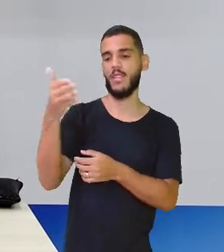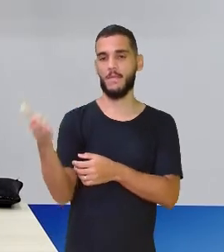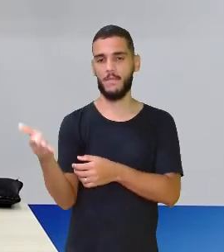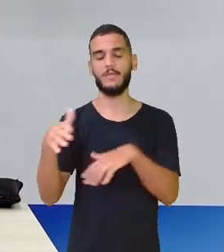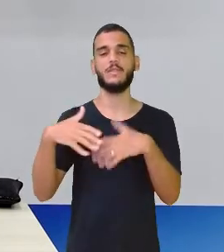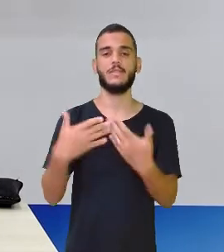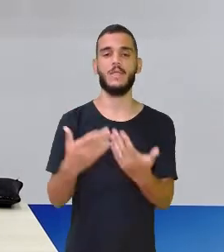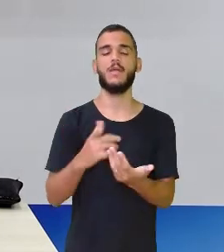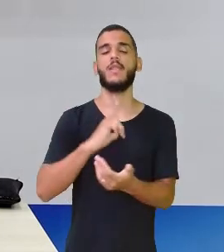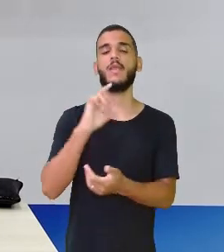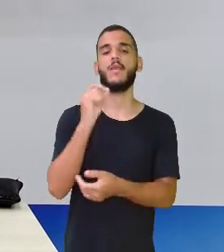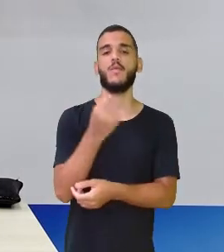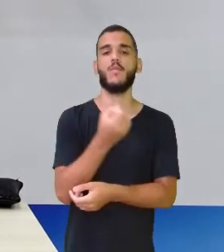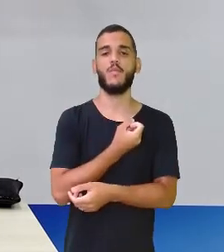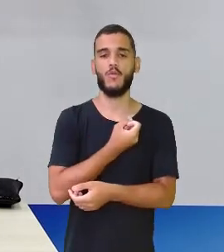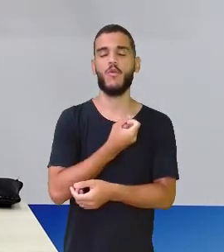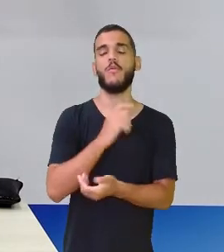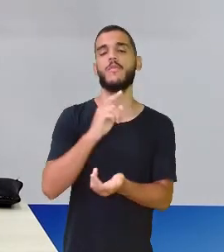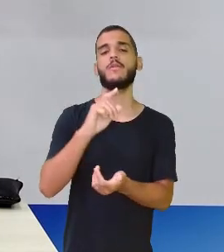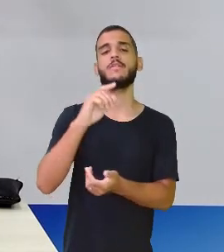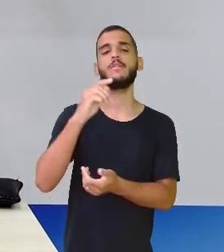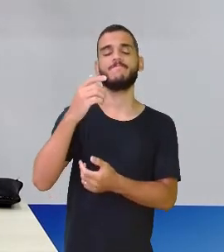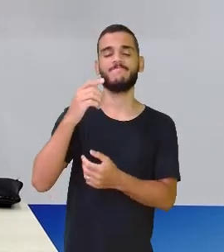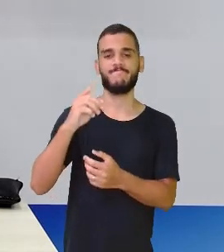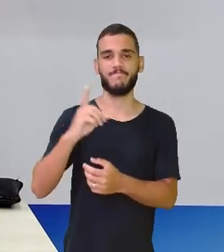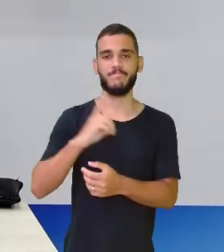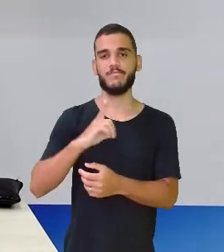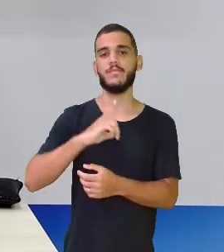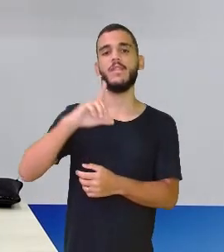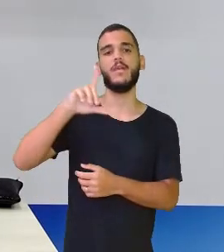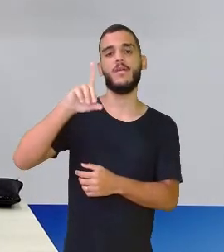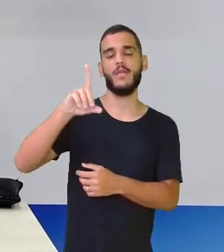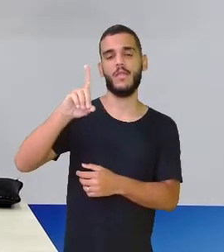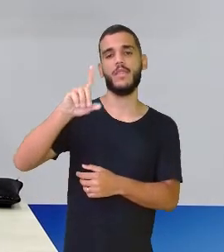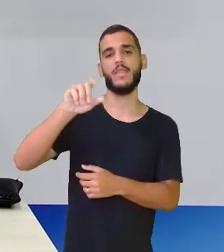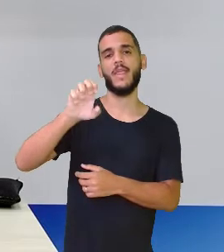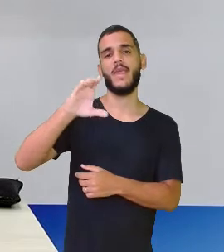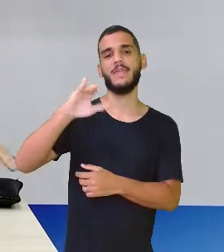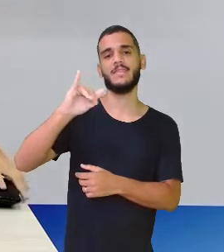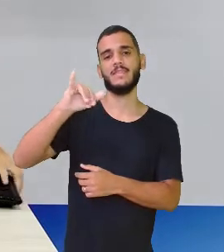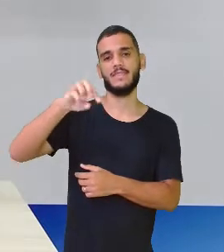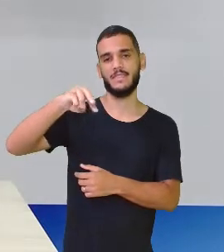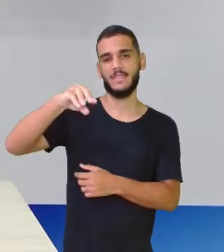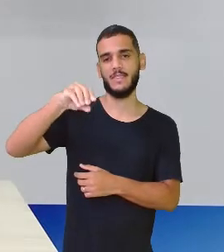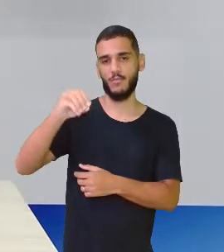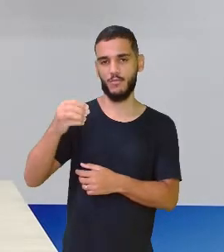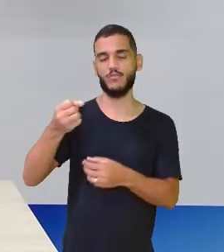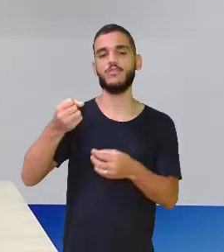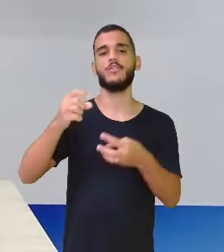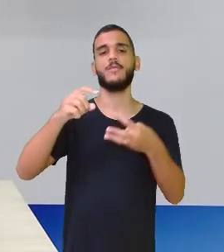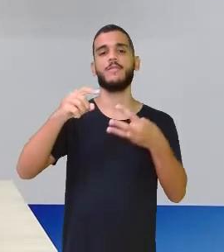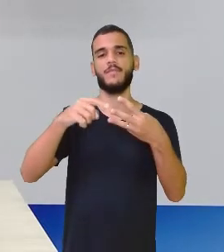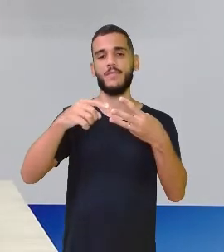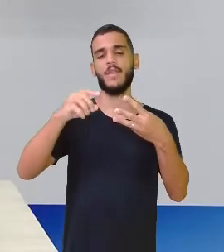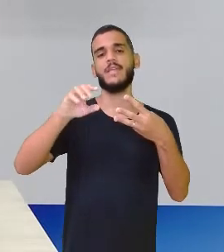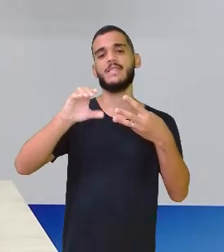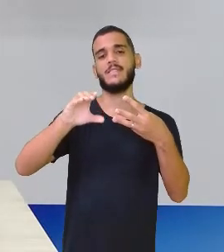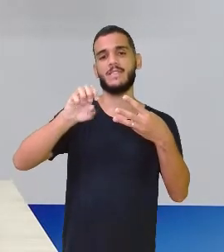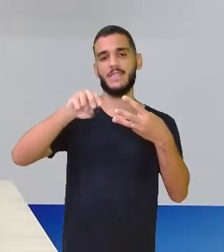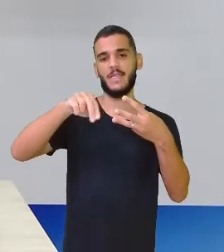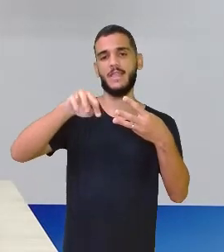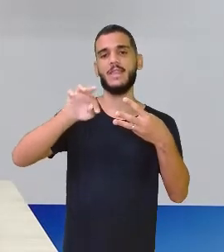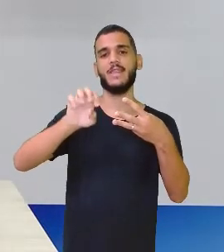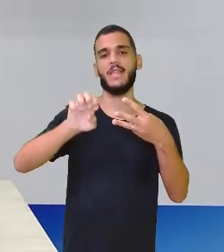é onde a gente tem os décimos, os centésimos e os milésimos. E claro, que eu trouxe aqui as minhas moedinhas, né?